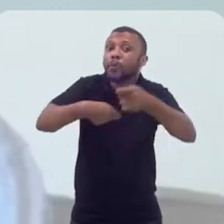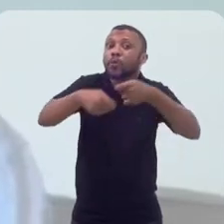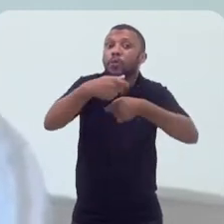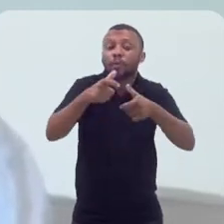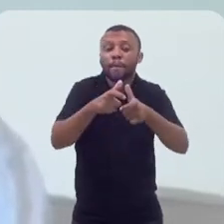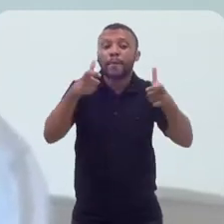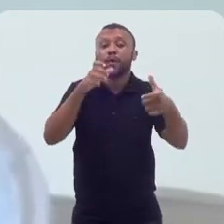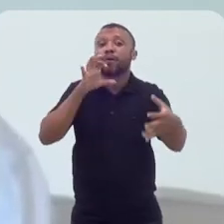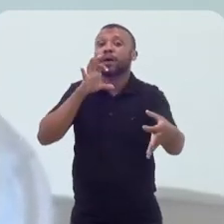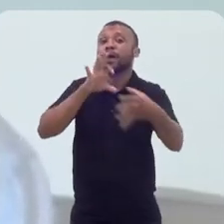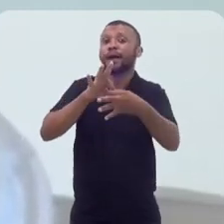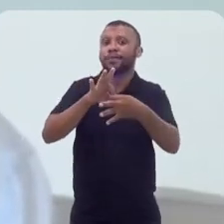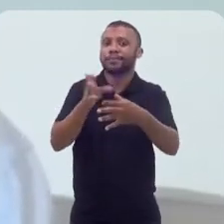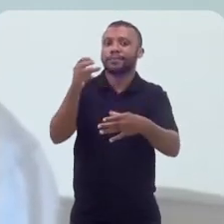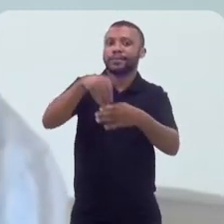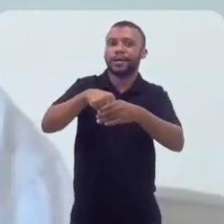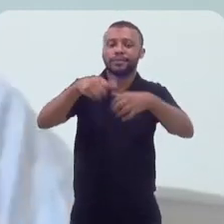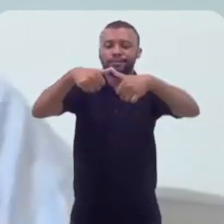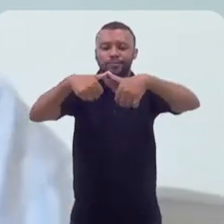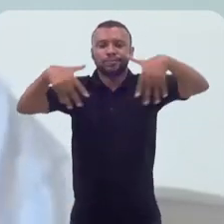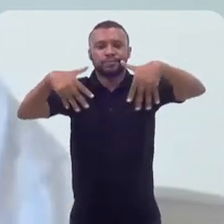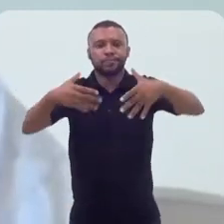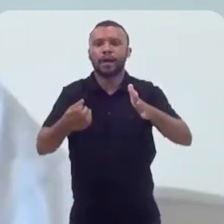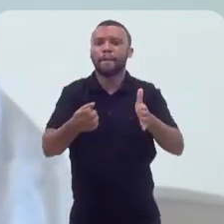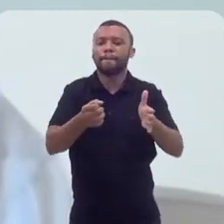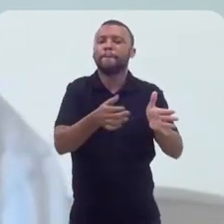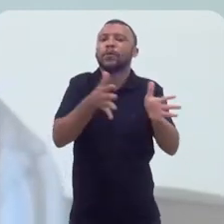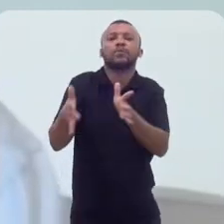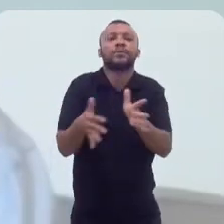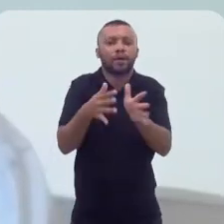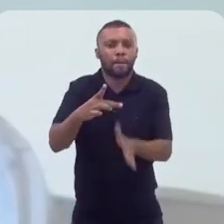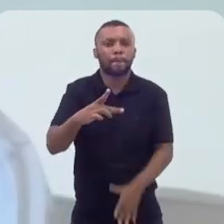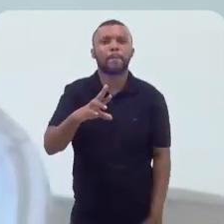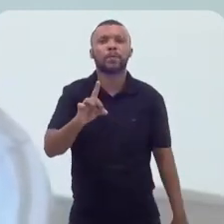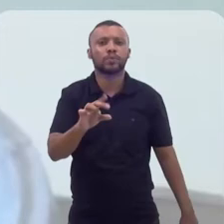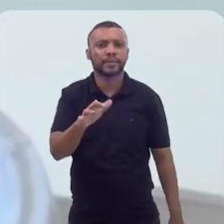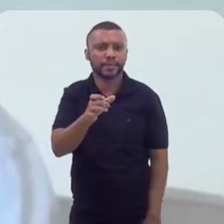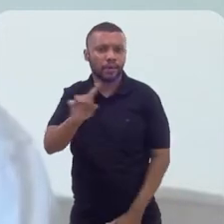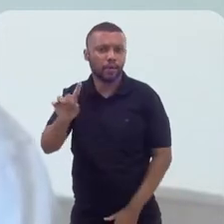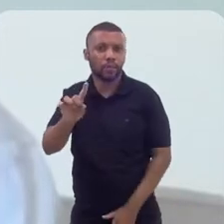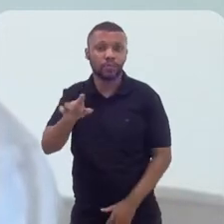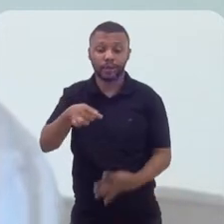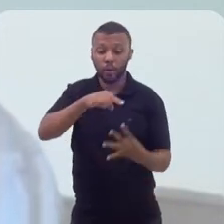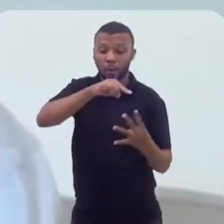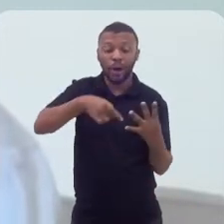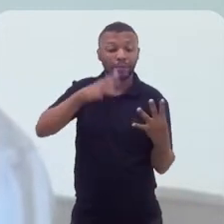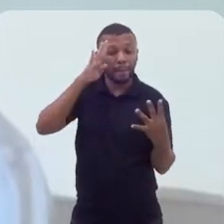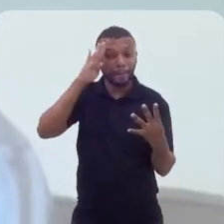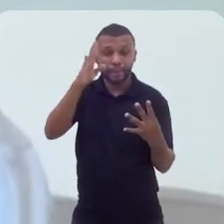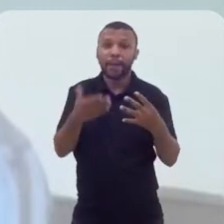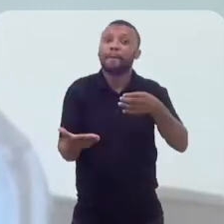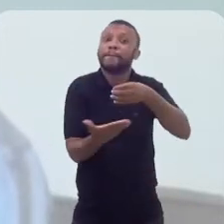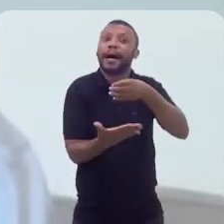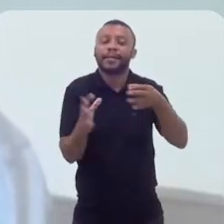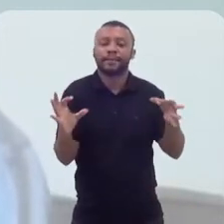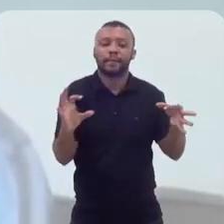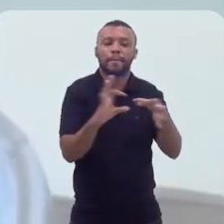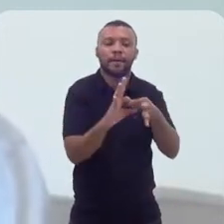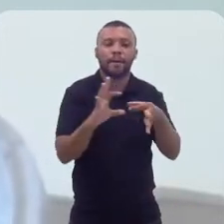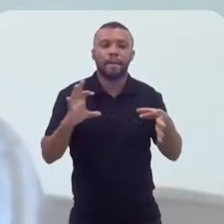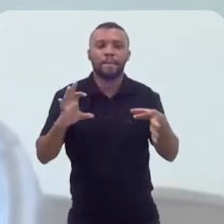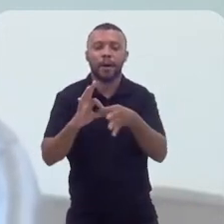macroelos da cadeia produtiva. E todas as cadeias produtivas têm quatro macroelos fundamentais.